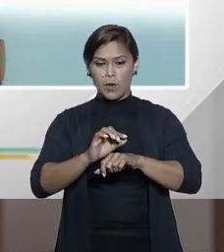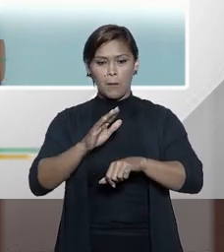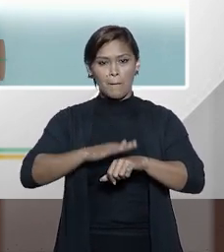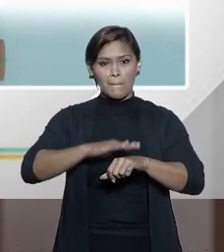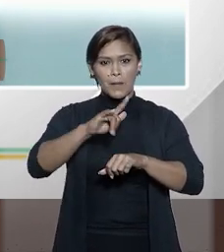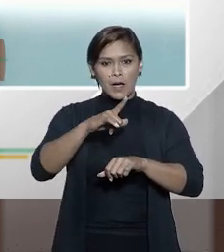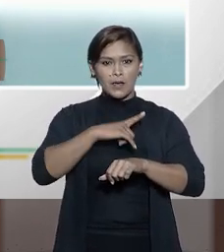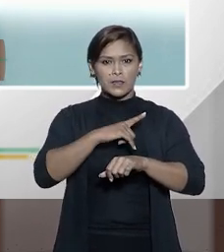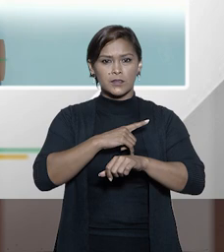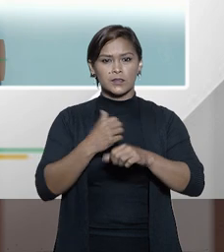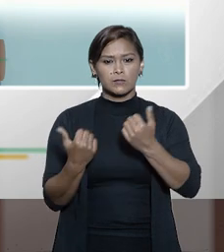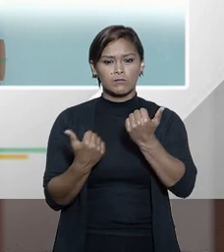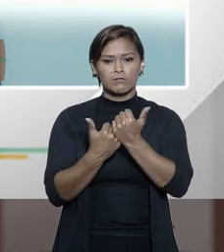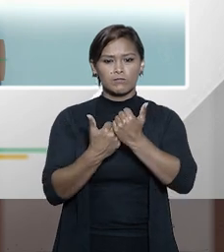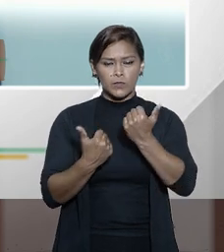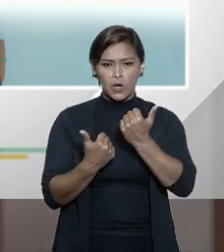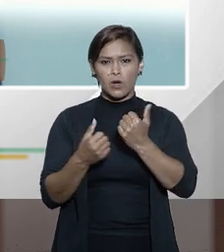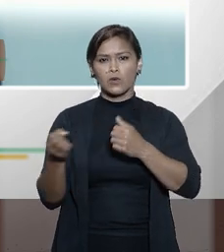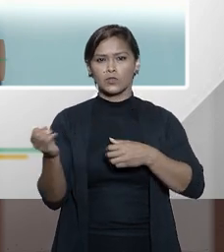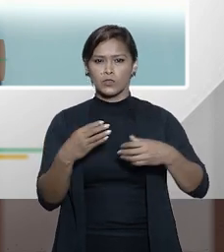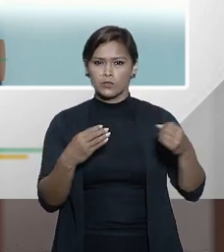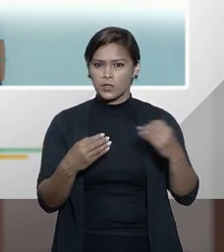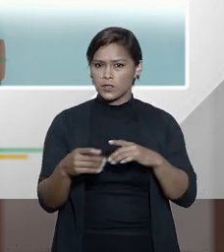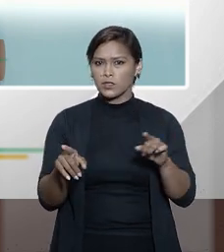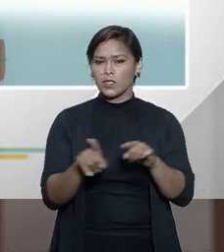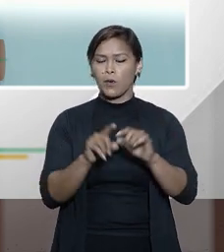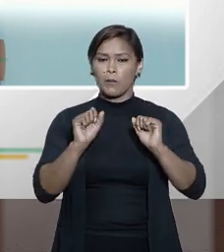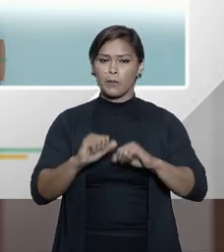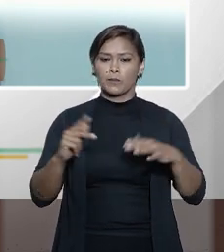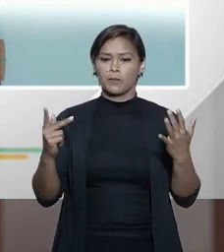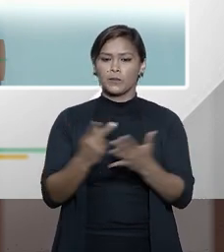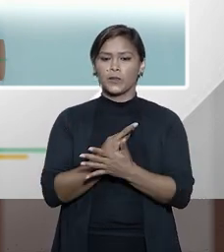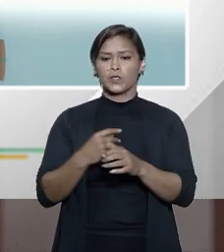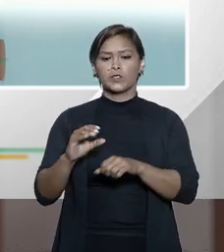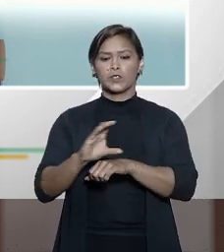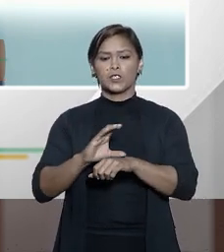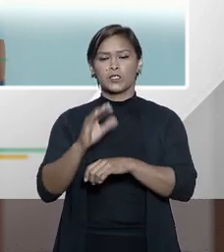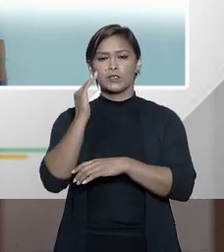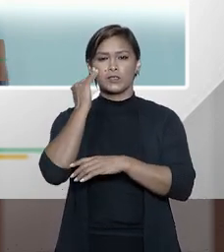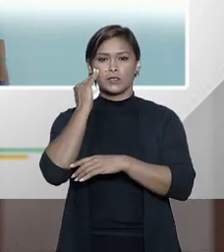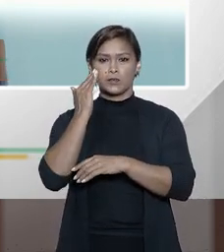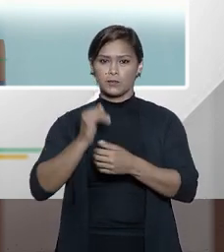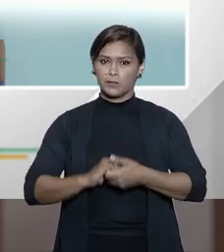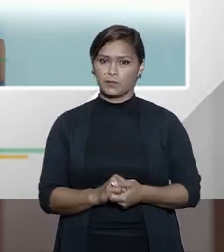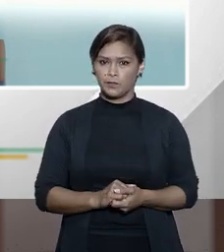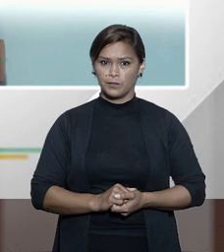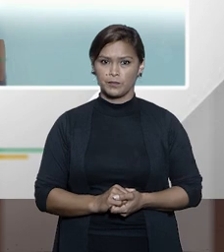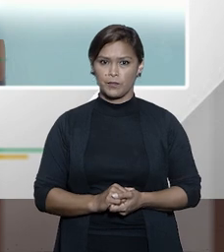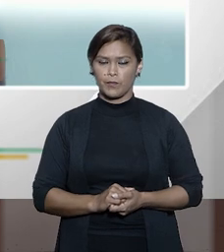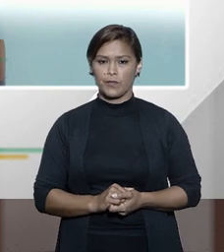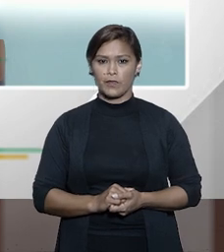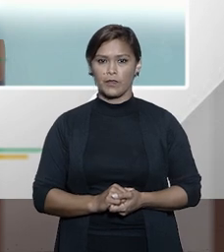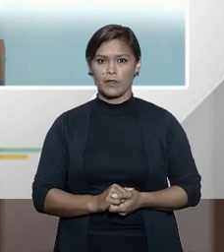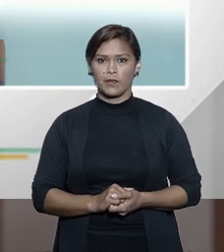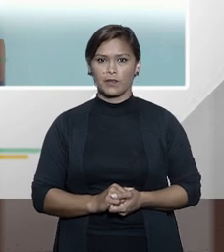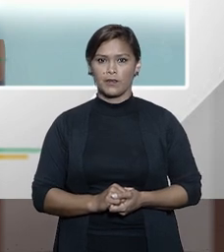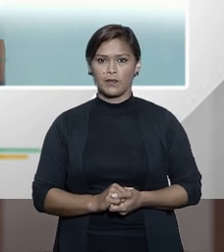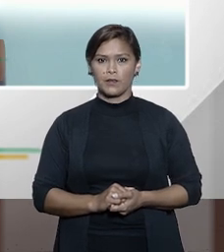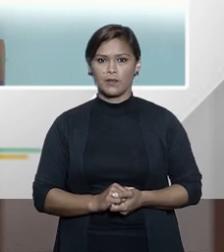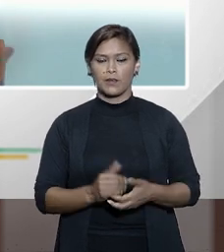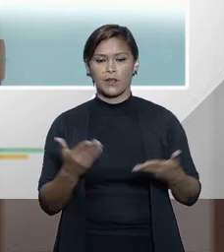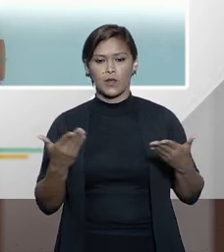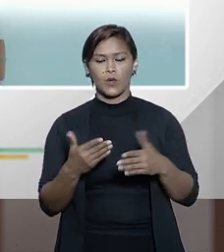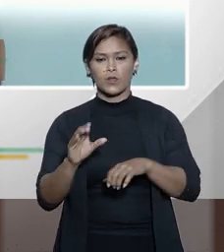de inovação que a gente pode dar a esse instituto. Quando